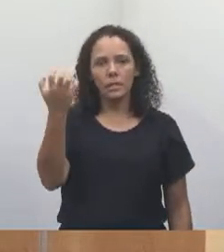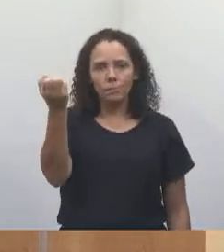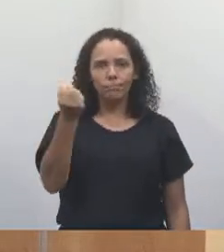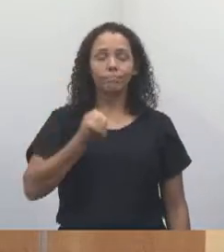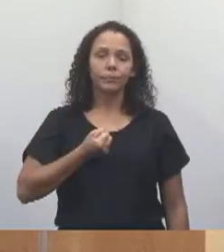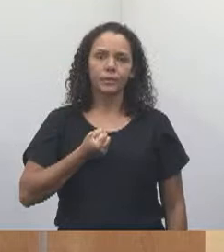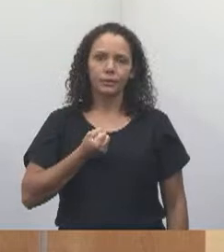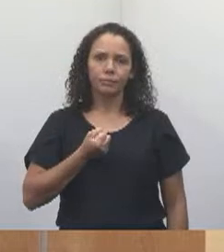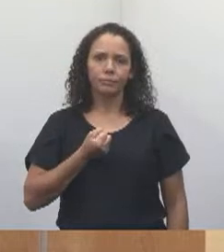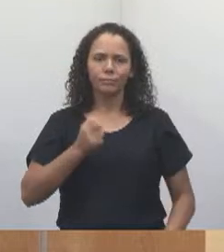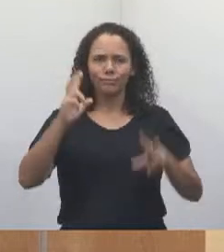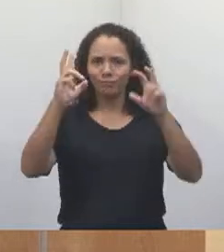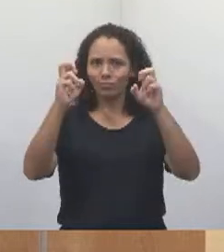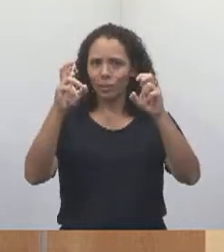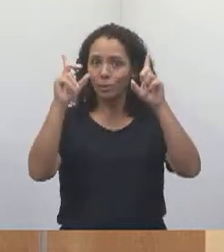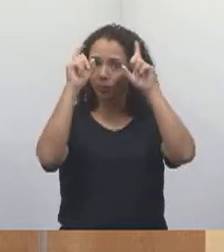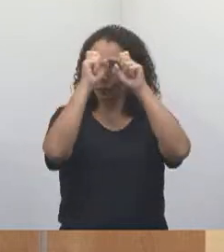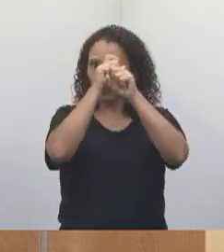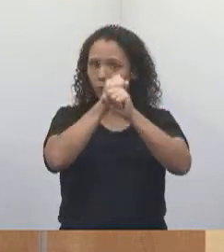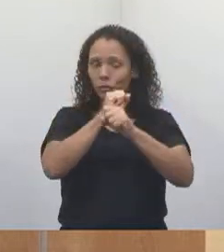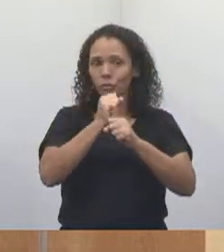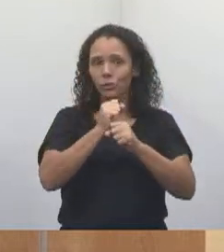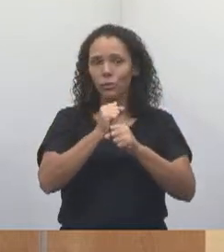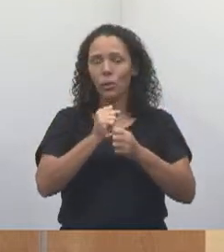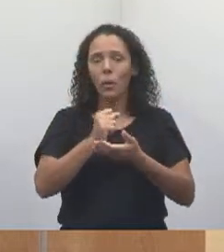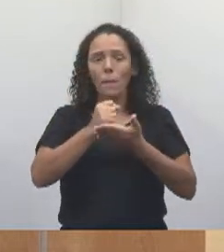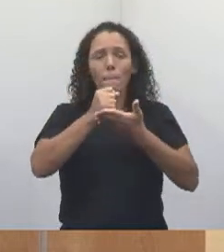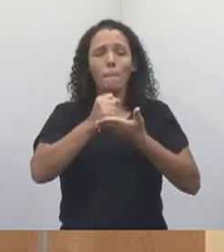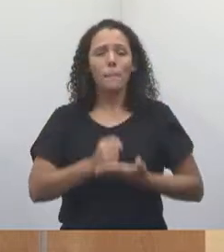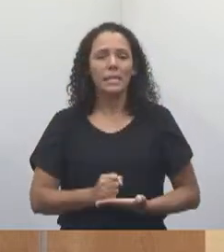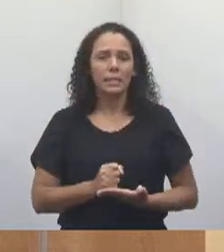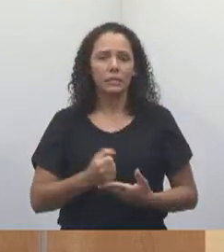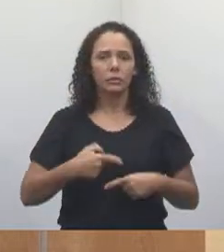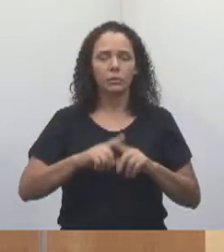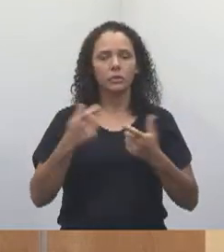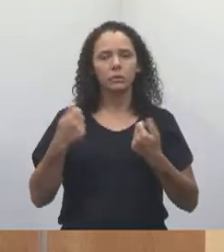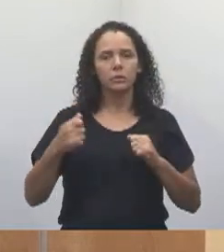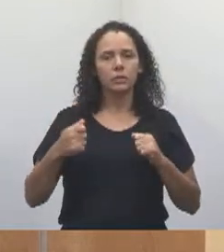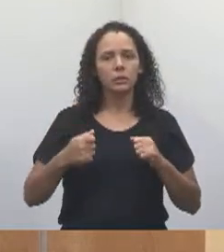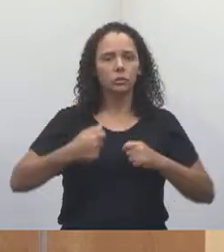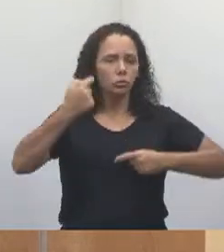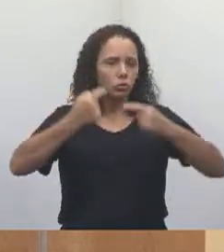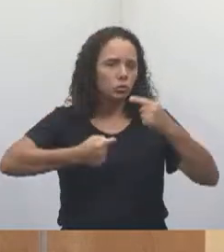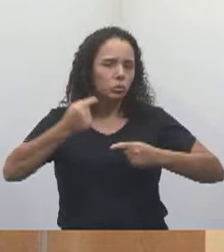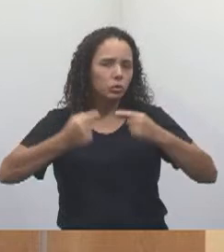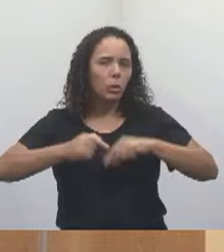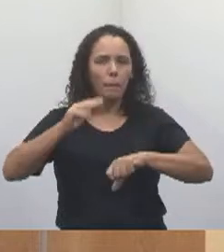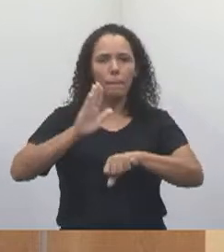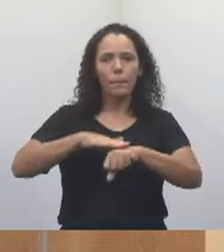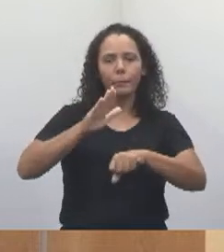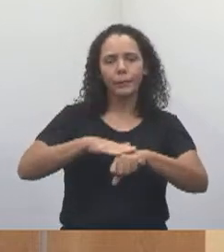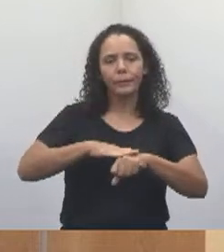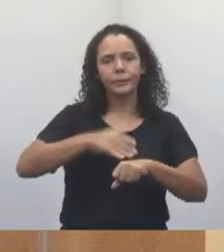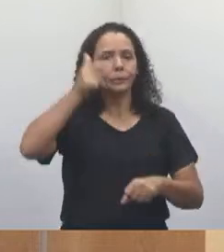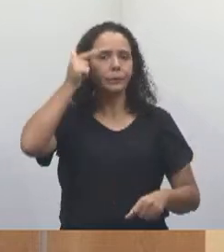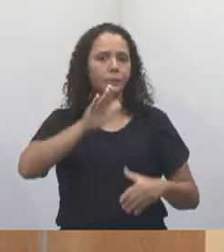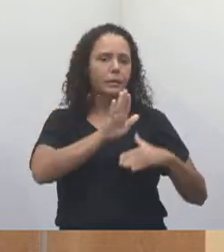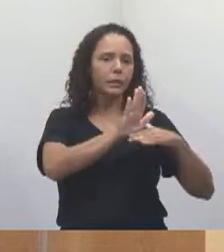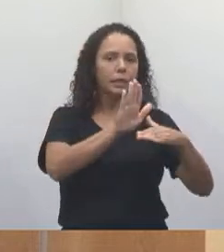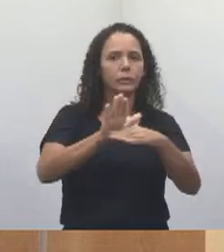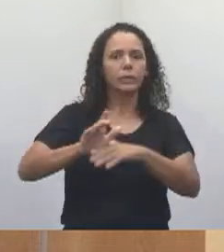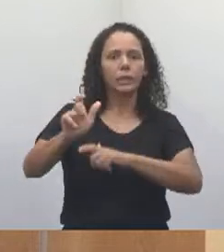tema muito pesado, mas que a gente tem que ampliar a discussão para estender as mãos a quem necessita.